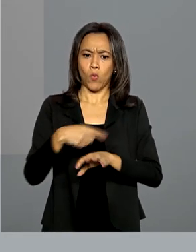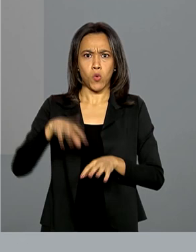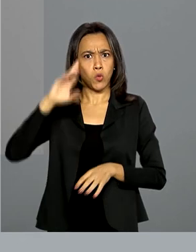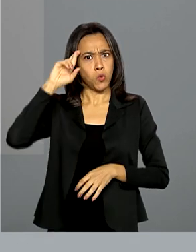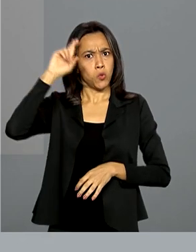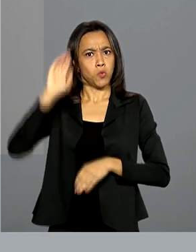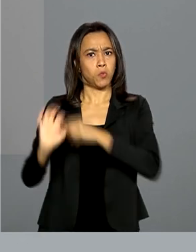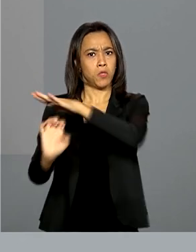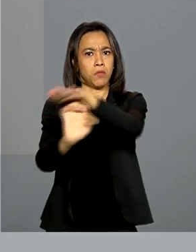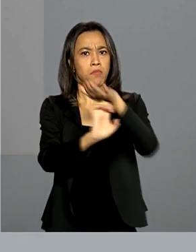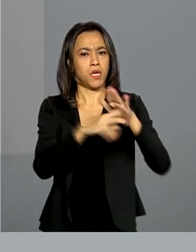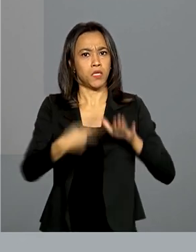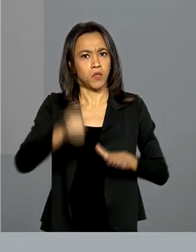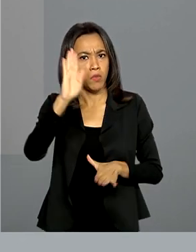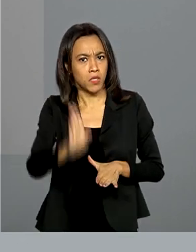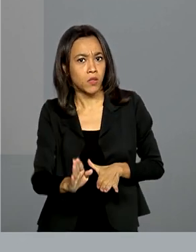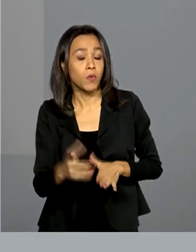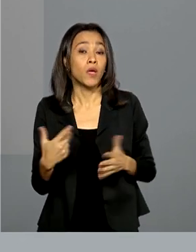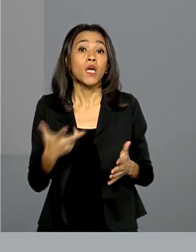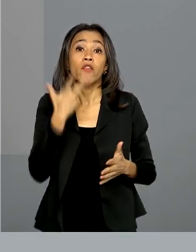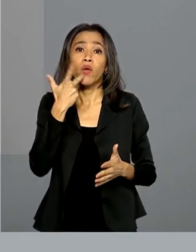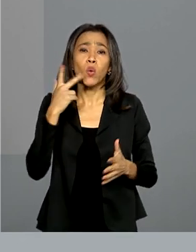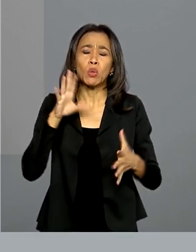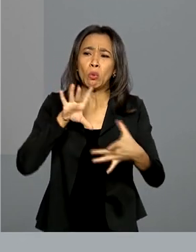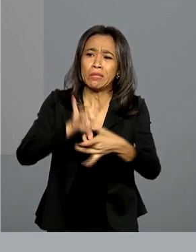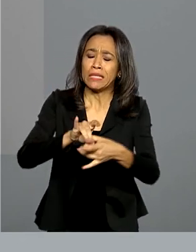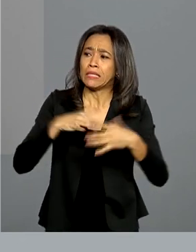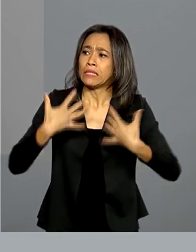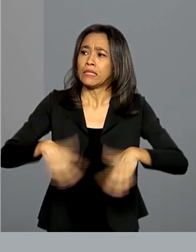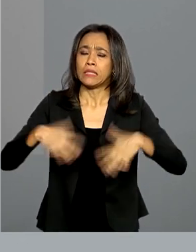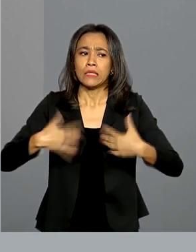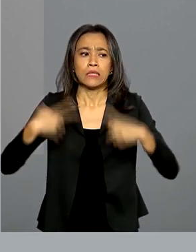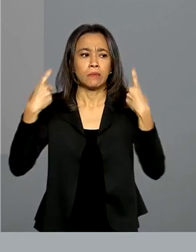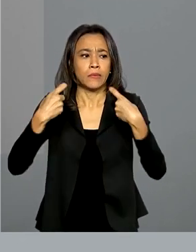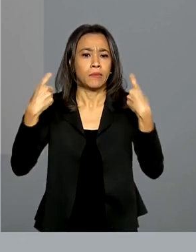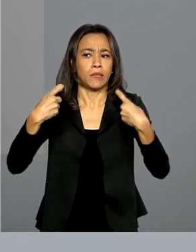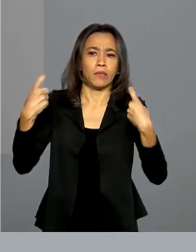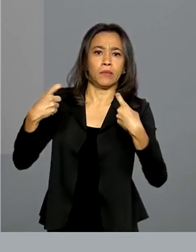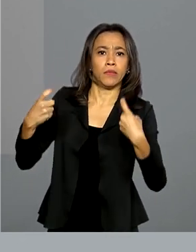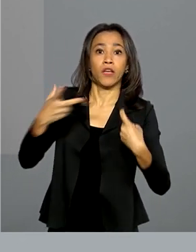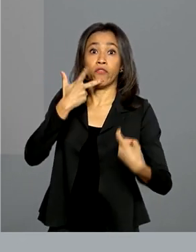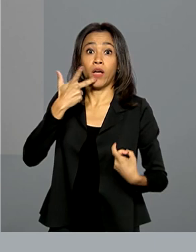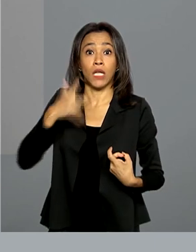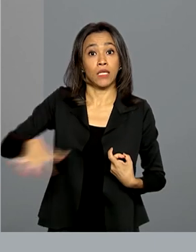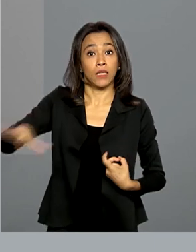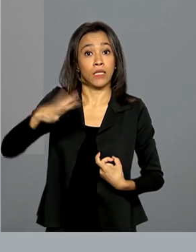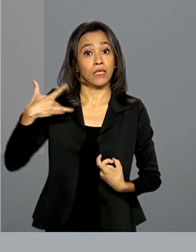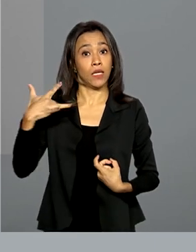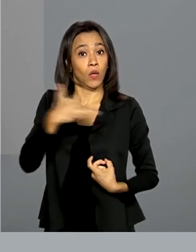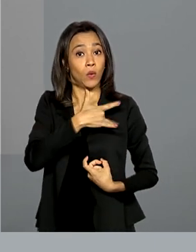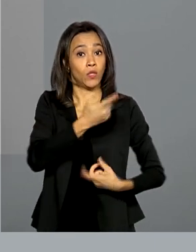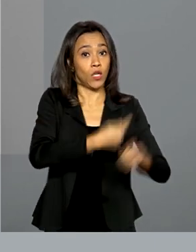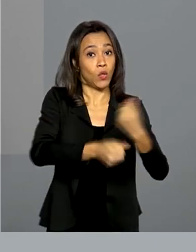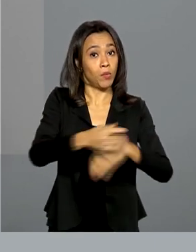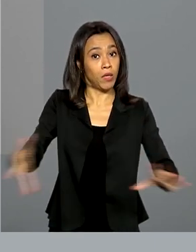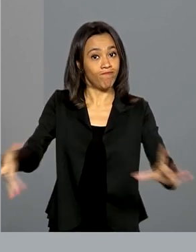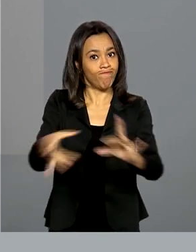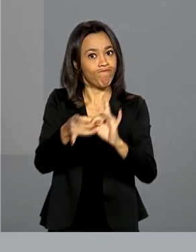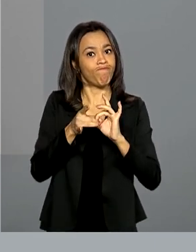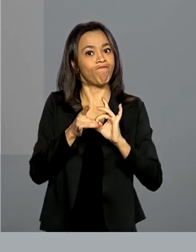do Brasil. O presidente afirma que o cenário é preocupante e volta a defender que saúde e economia andam juntas.